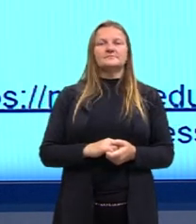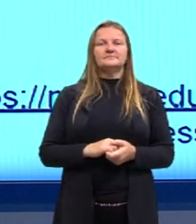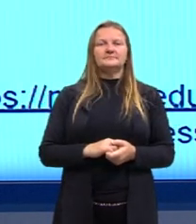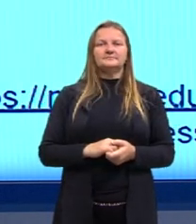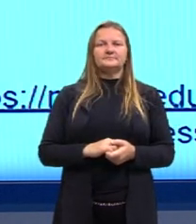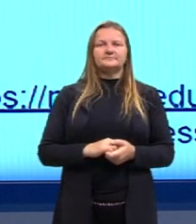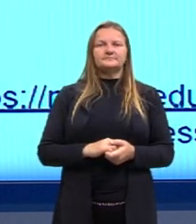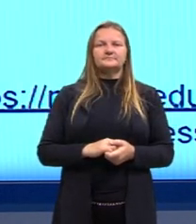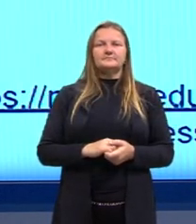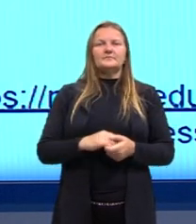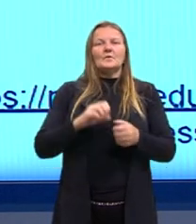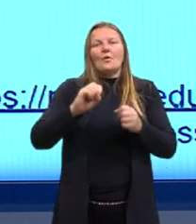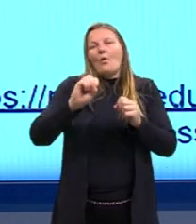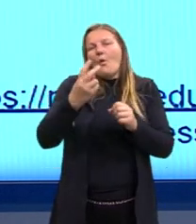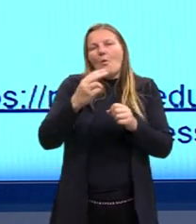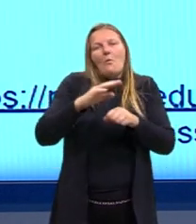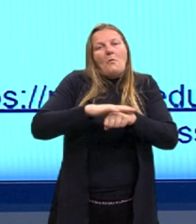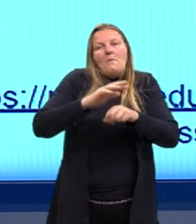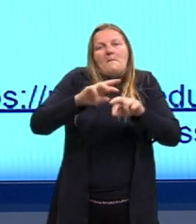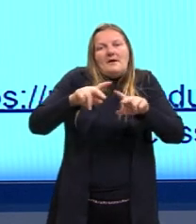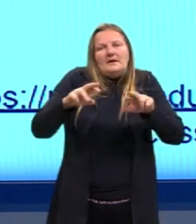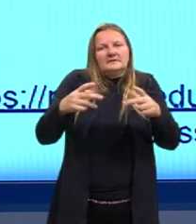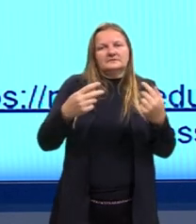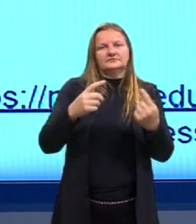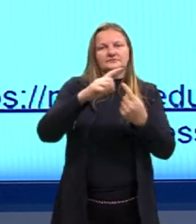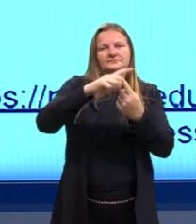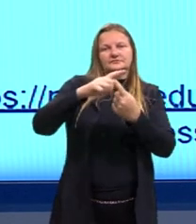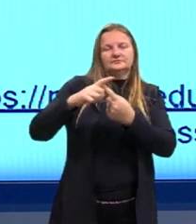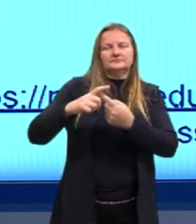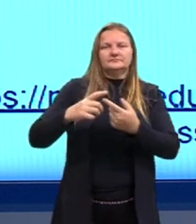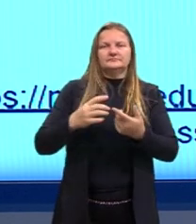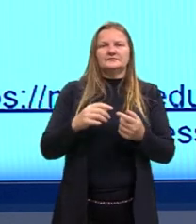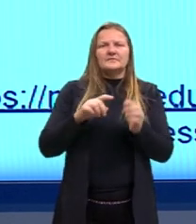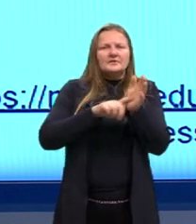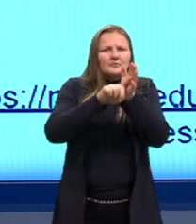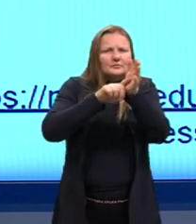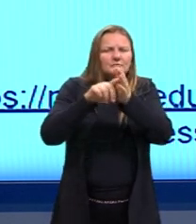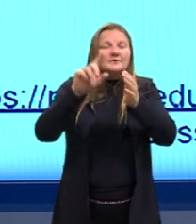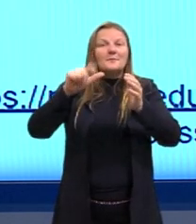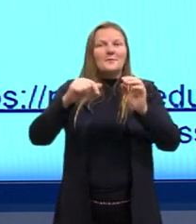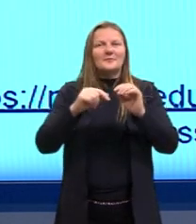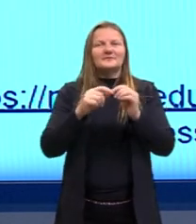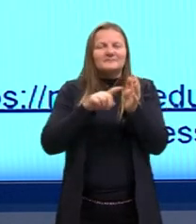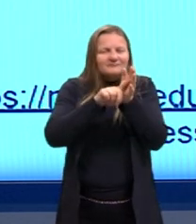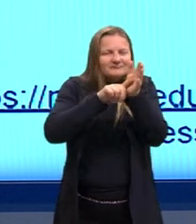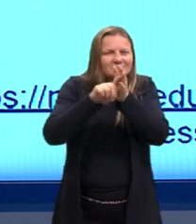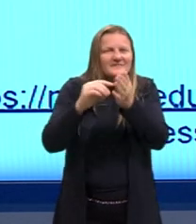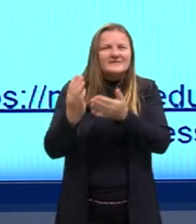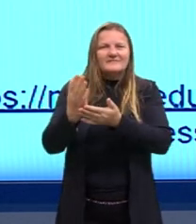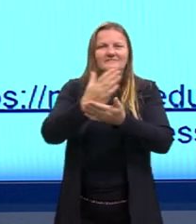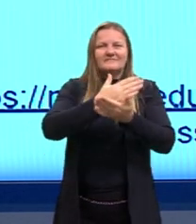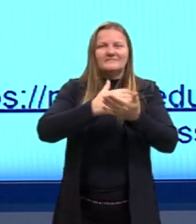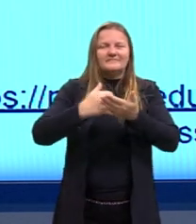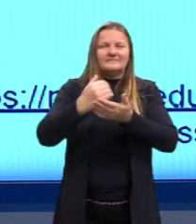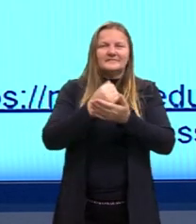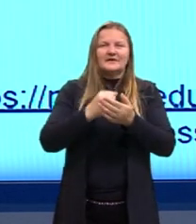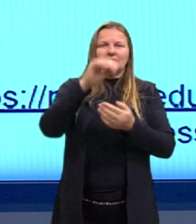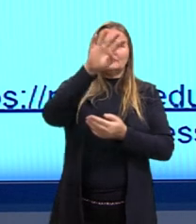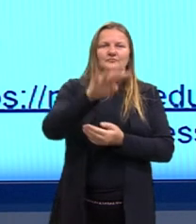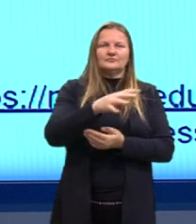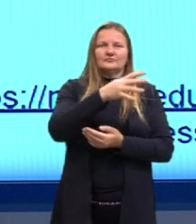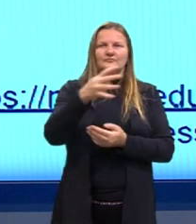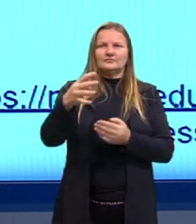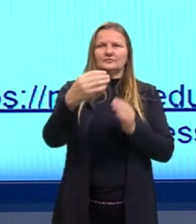até quais são os tipos possíveis aqui. E aí eu consigo analisar todos os dados que estavam em uma planilha,